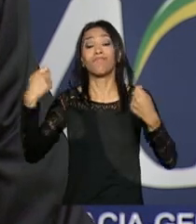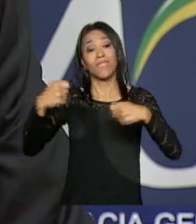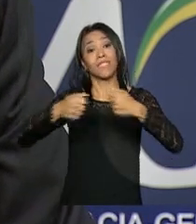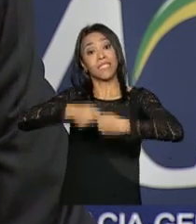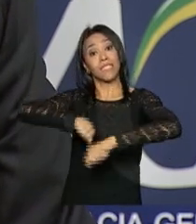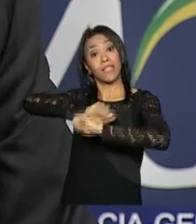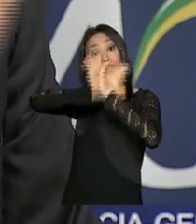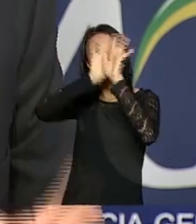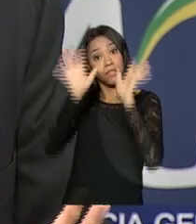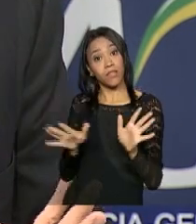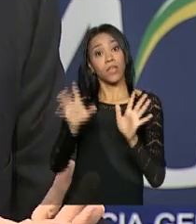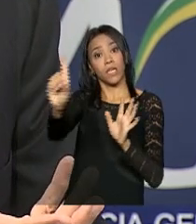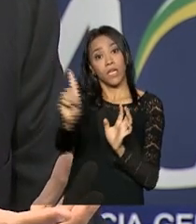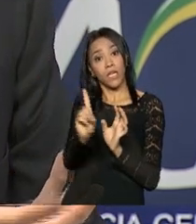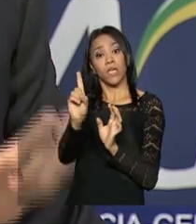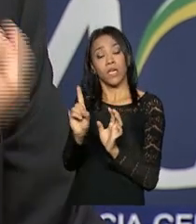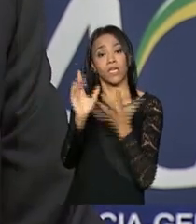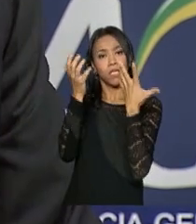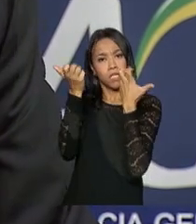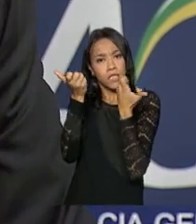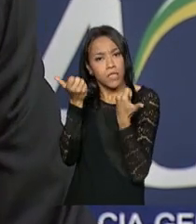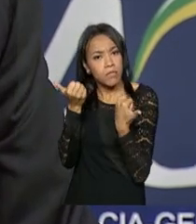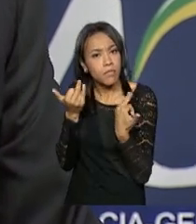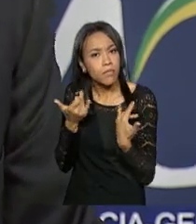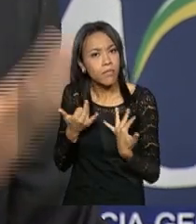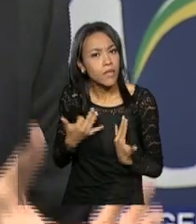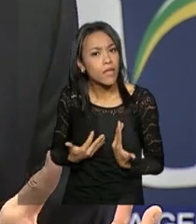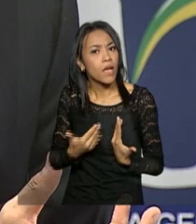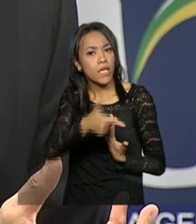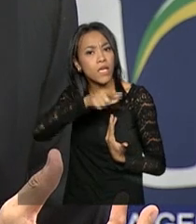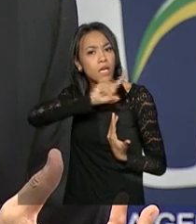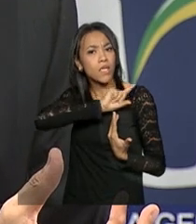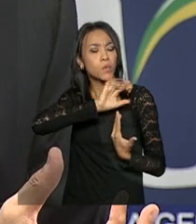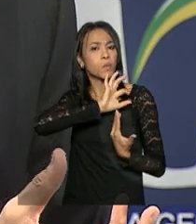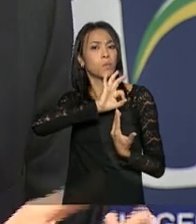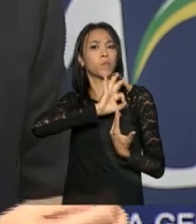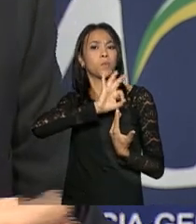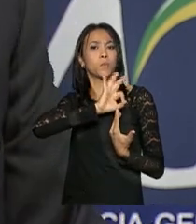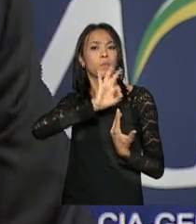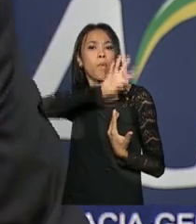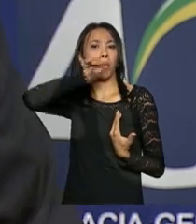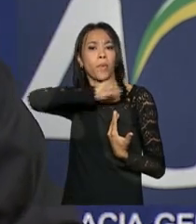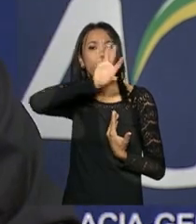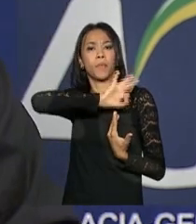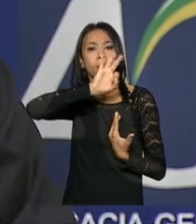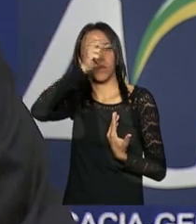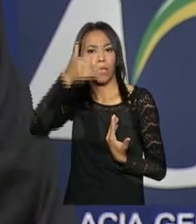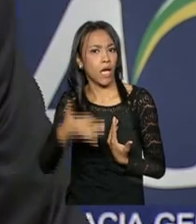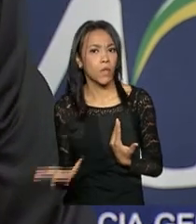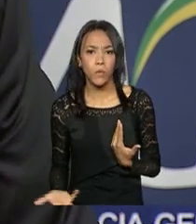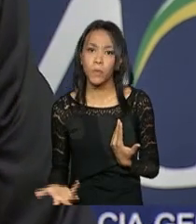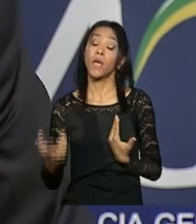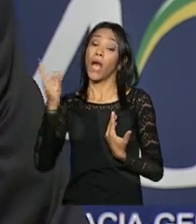denúncias em pessoa, quando denúncias não são esclarecidas jamais verbalmente. É nulo